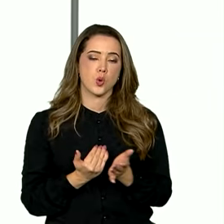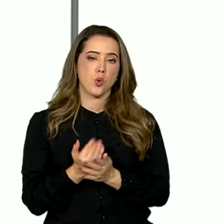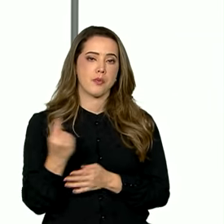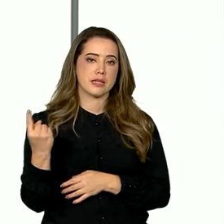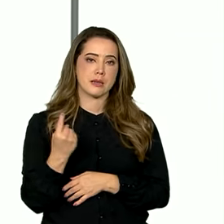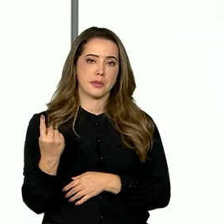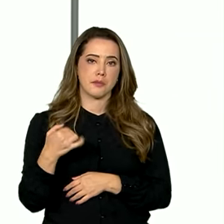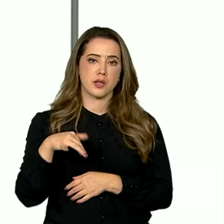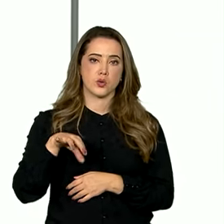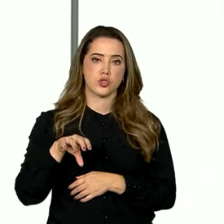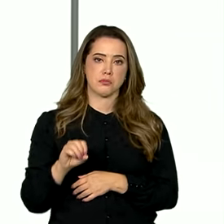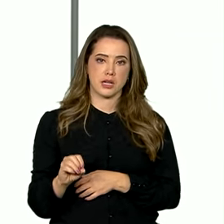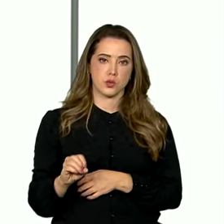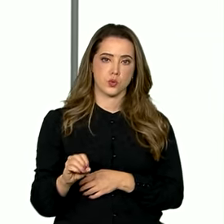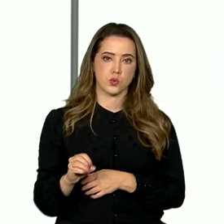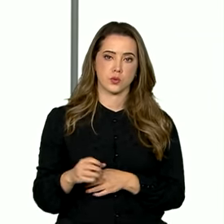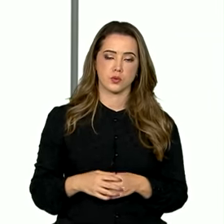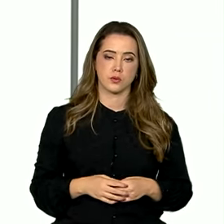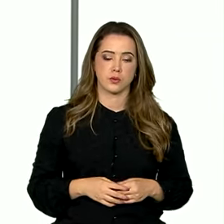1º de março.